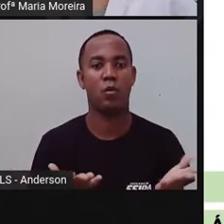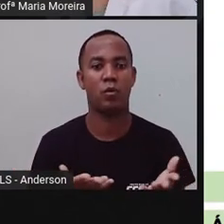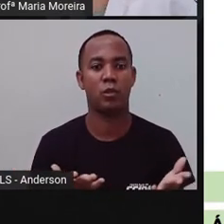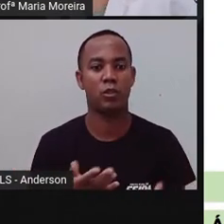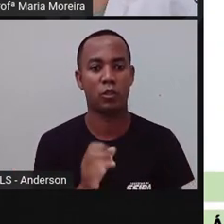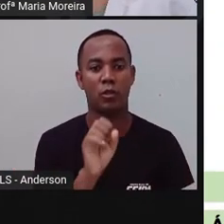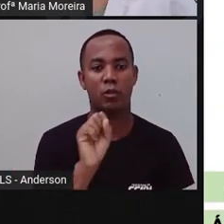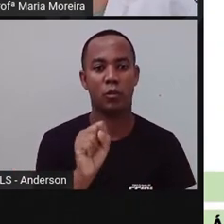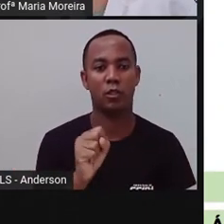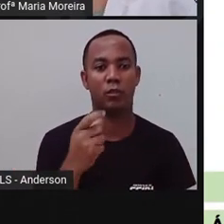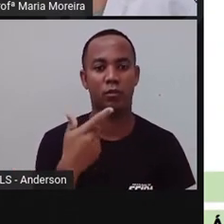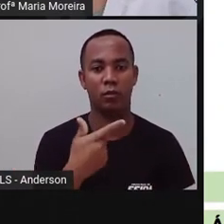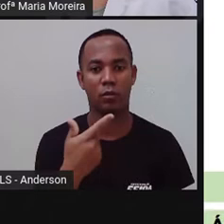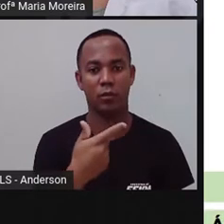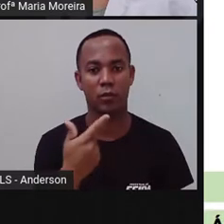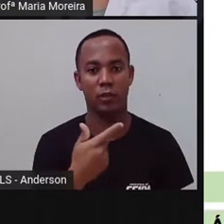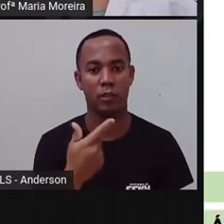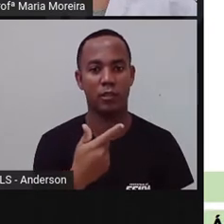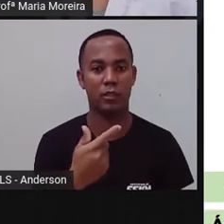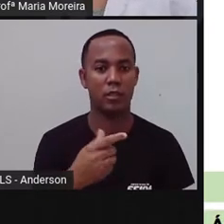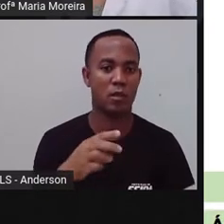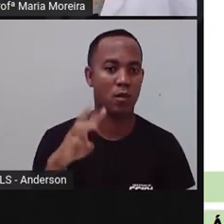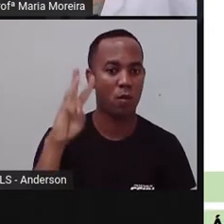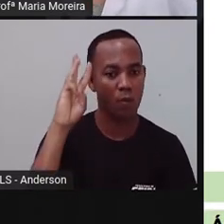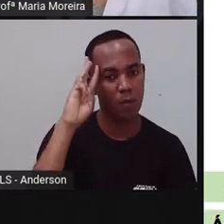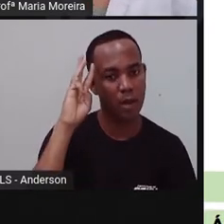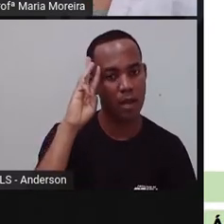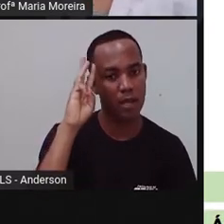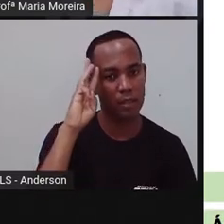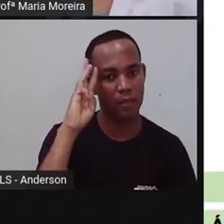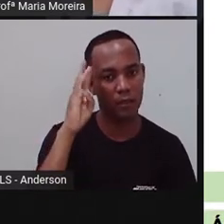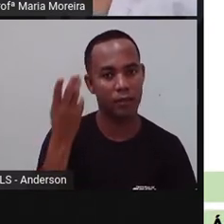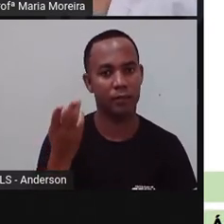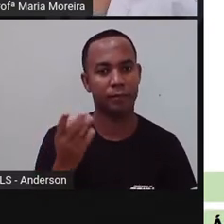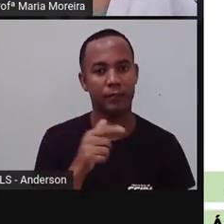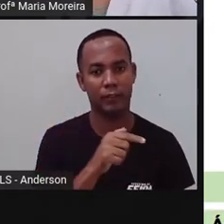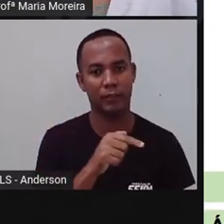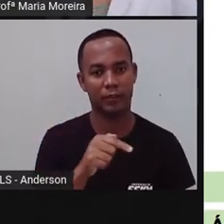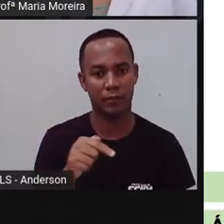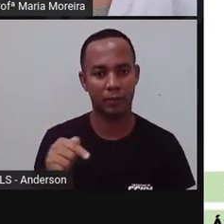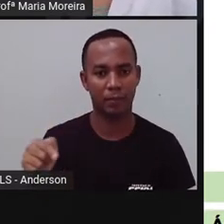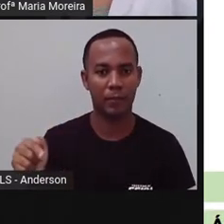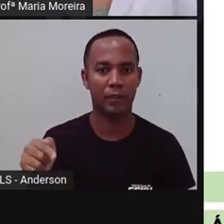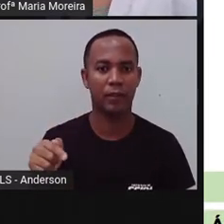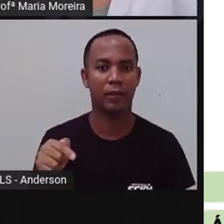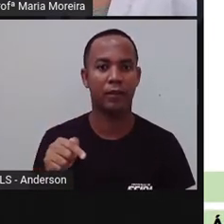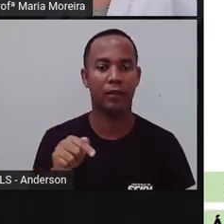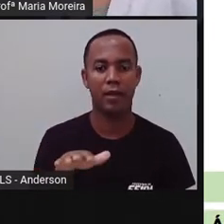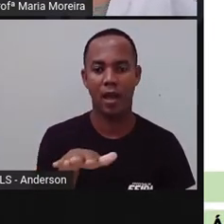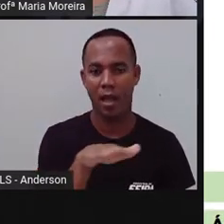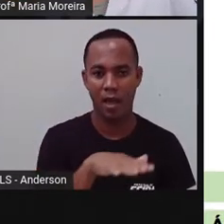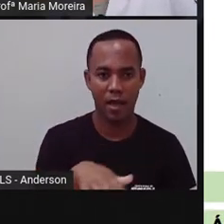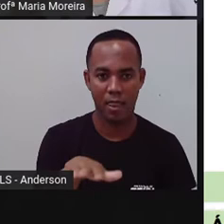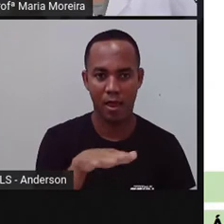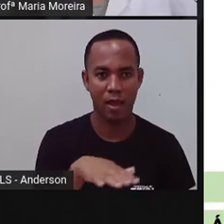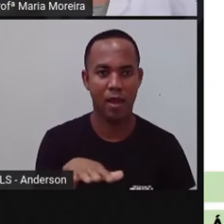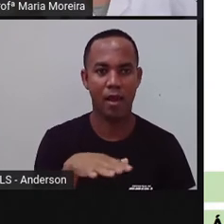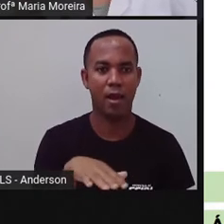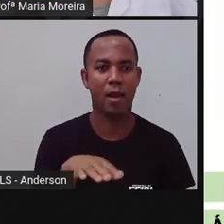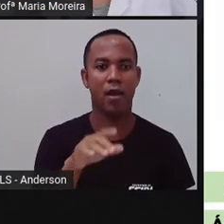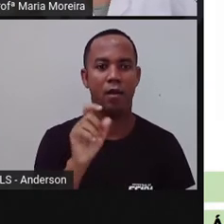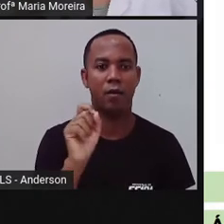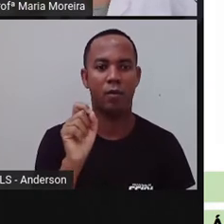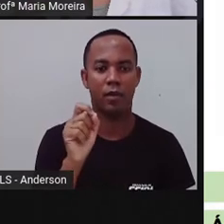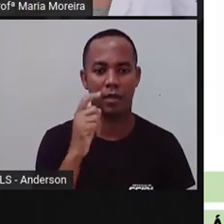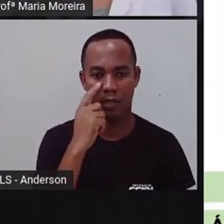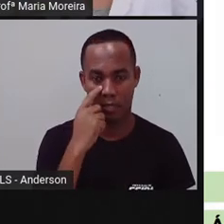9 dos 6, né? Quarta-feira, o meinho aí da semana. Nossa área de conhecimento interdisciplinar aí